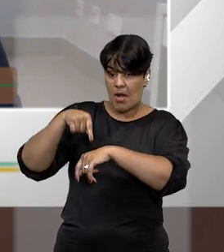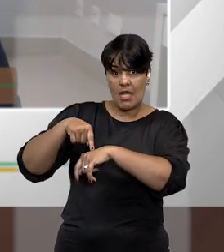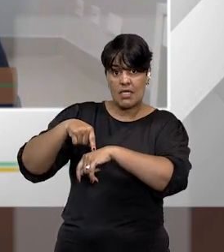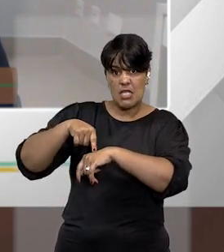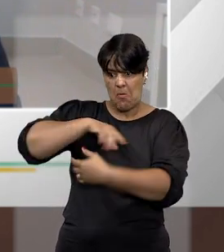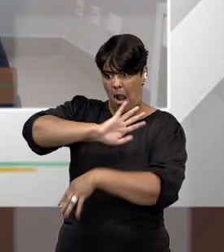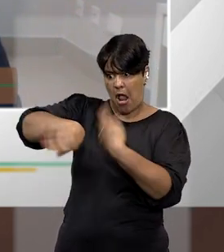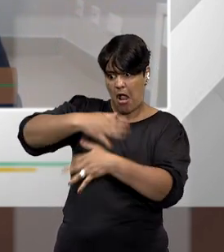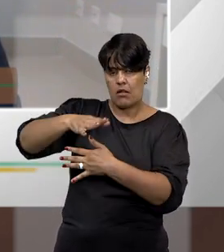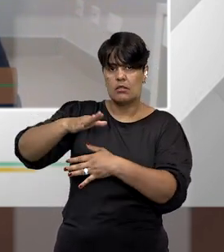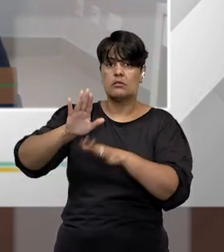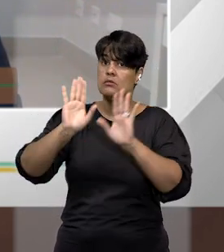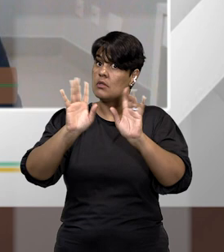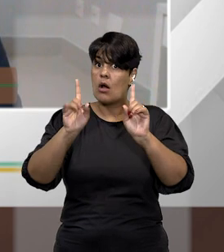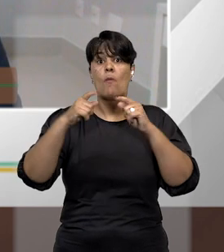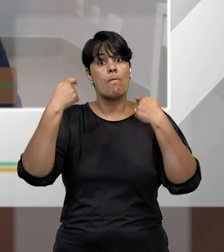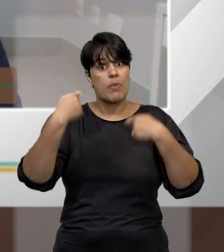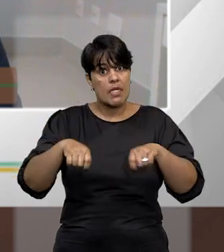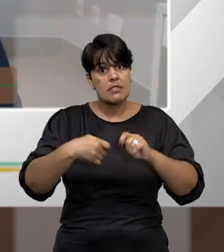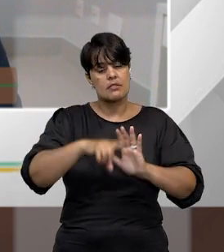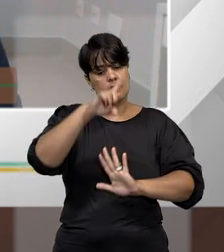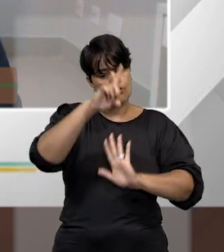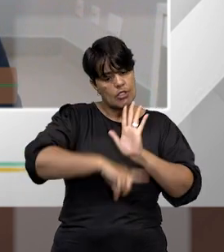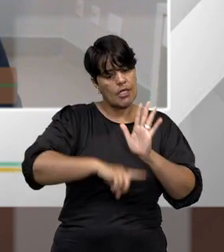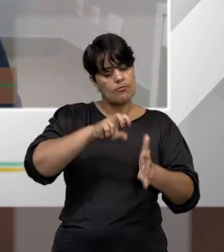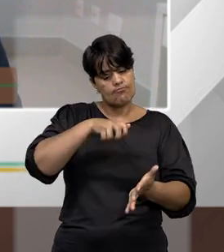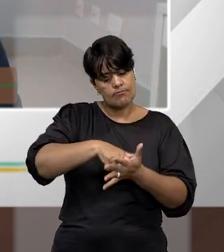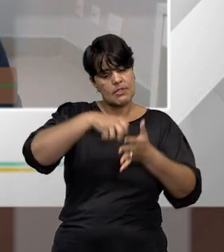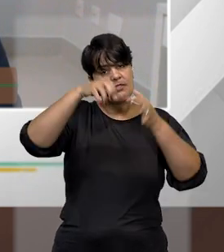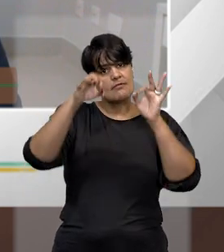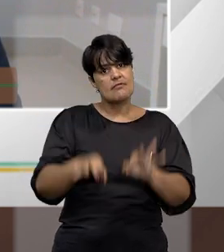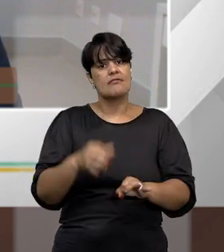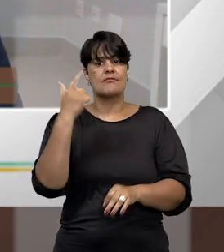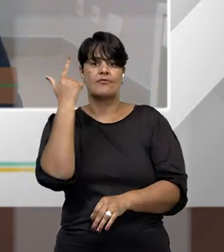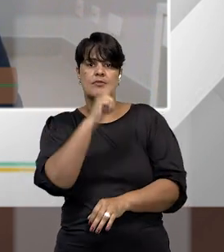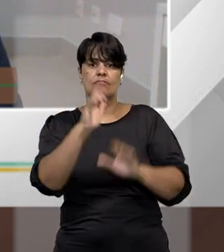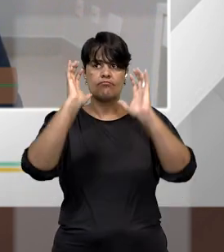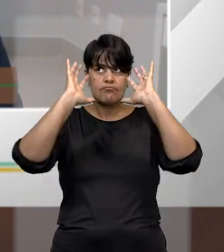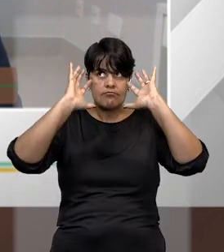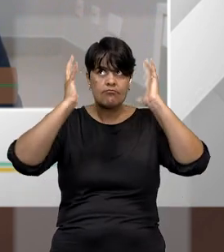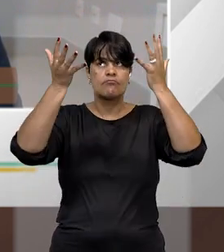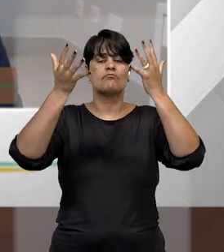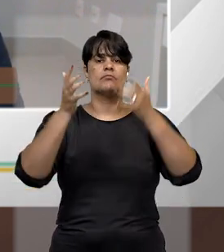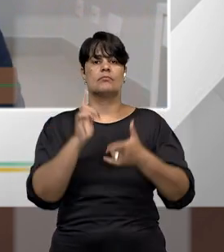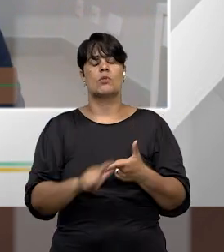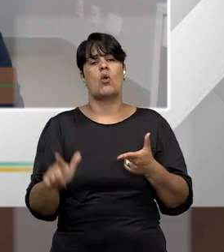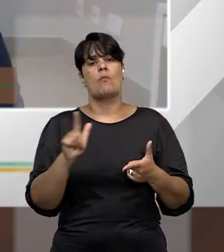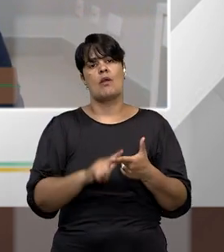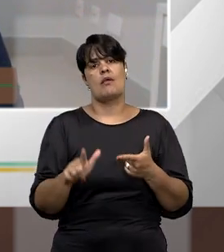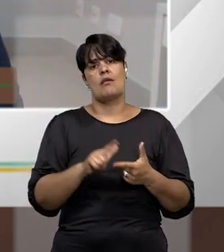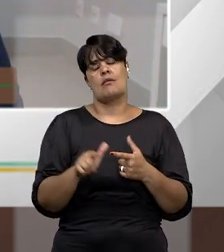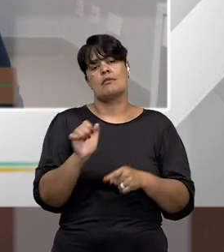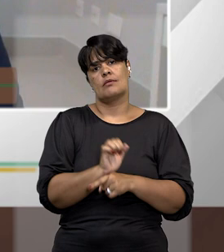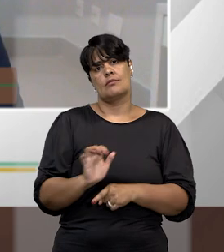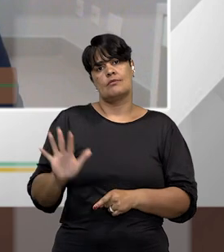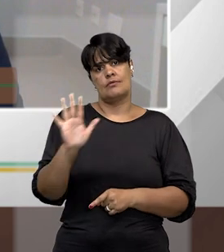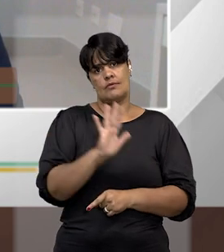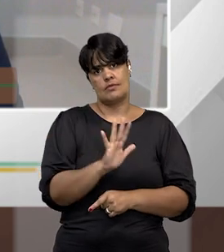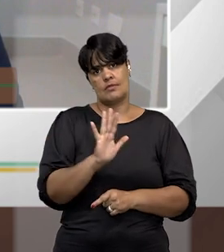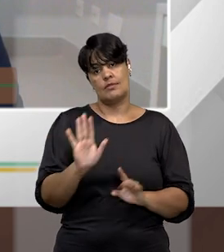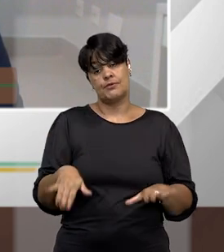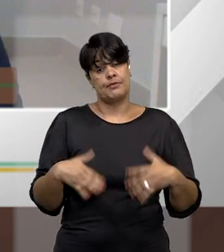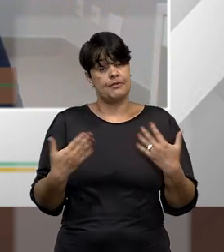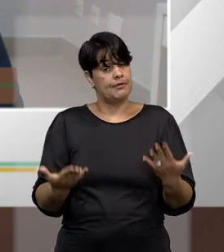adequado, bem funcional, para resolver as mazelas do Estado e isso veio, sem dúvida nenhuma, em boa hora